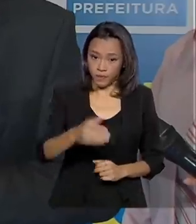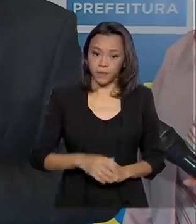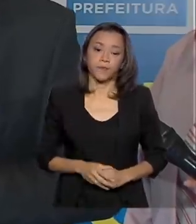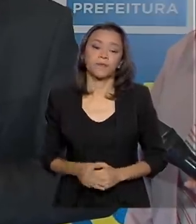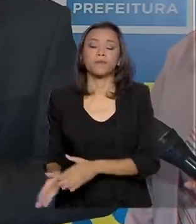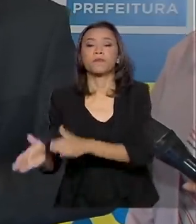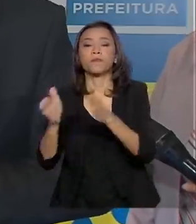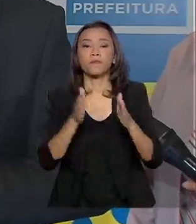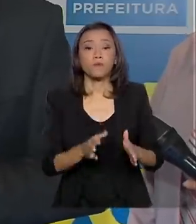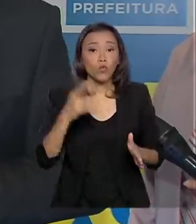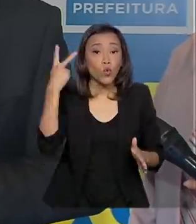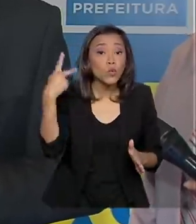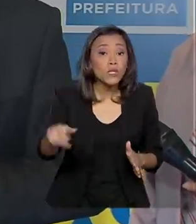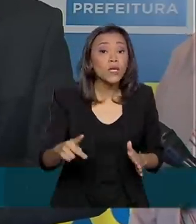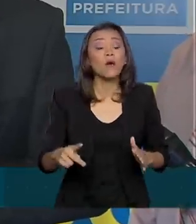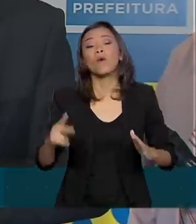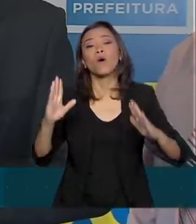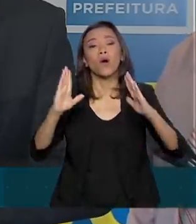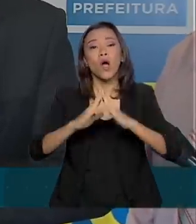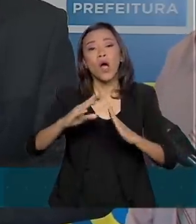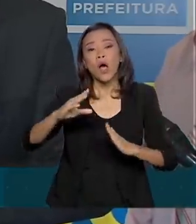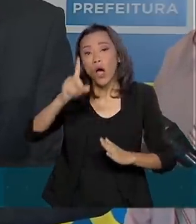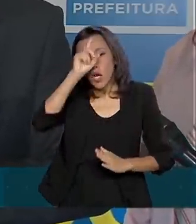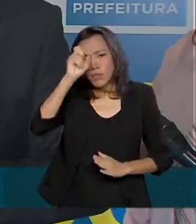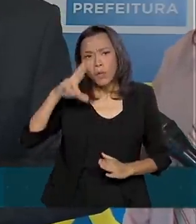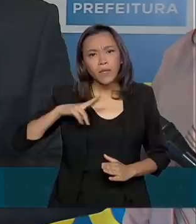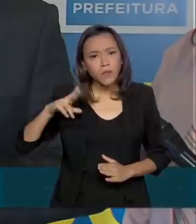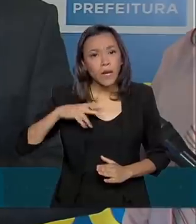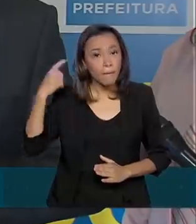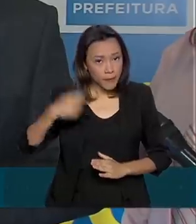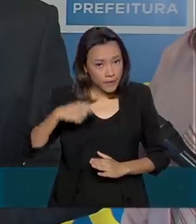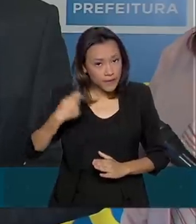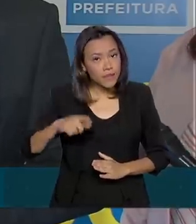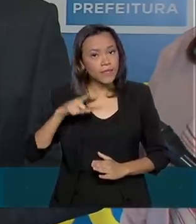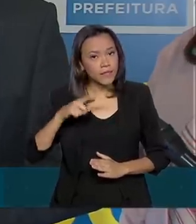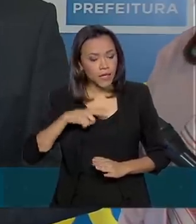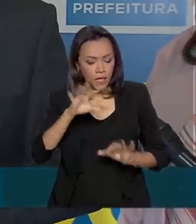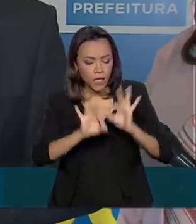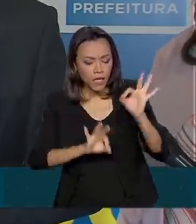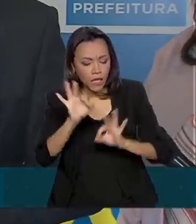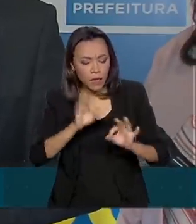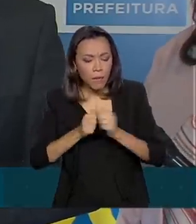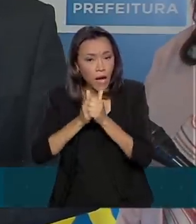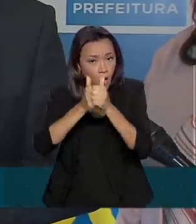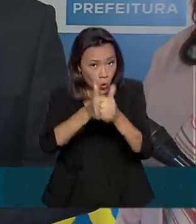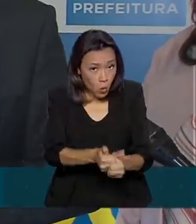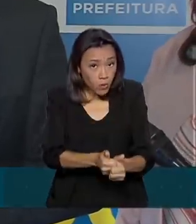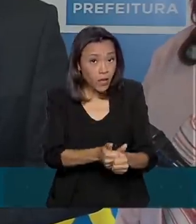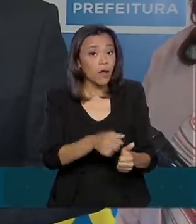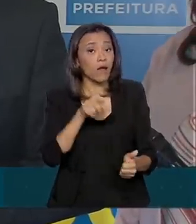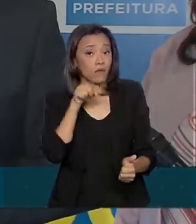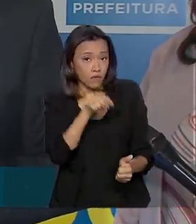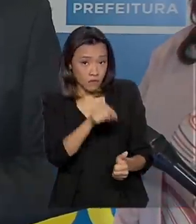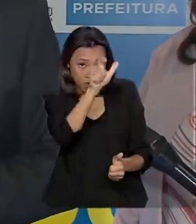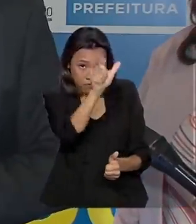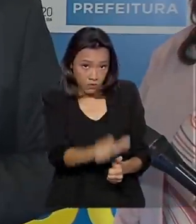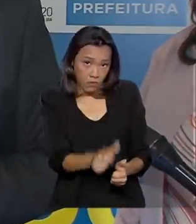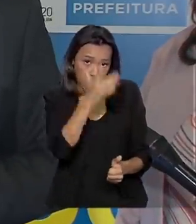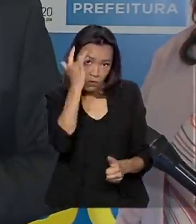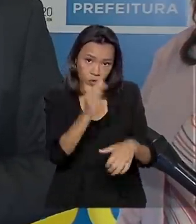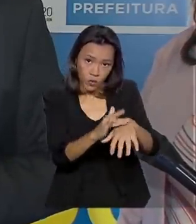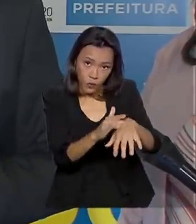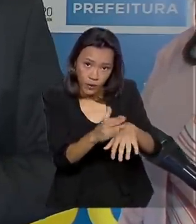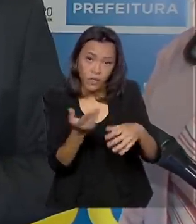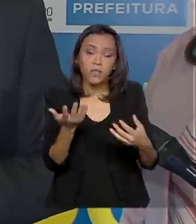O seu plano de saúde tem que ter o plano para monitorar o seu caso. Se você tiver em isolamento, eles monitorarem o seu caso, eles